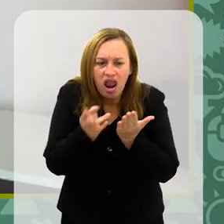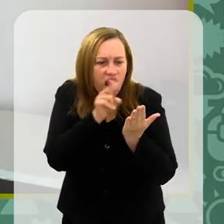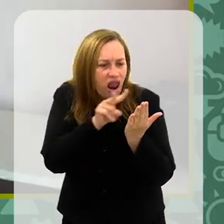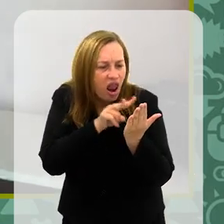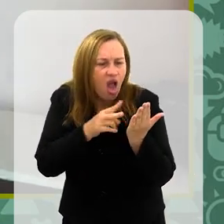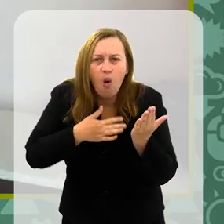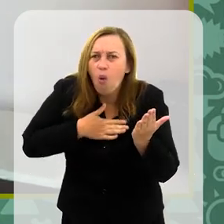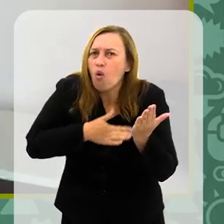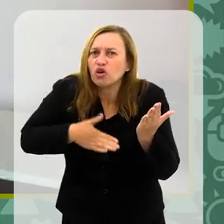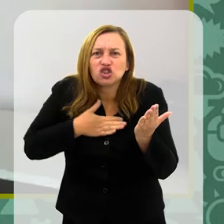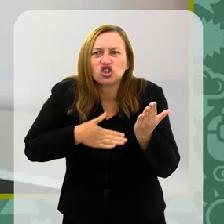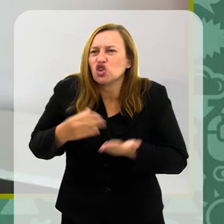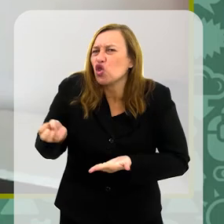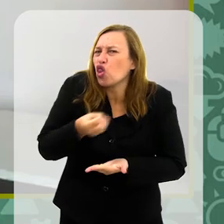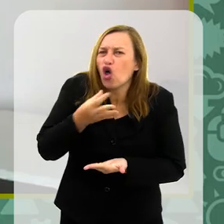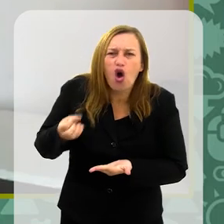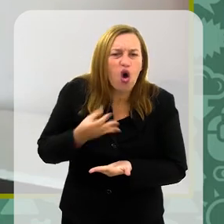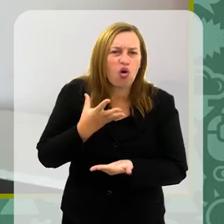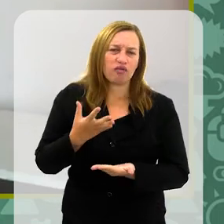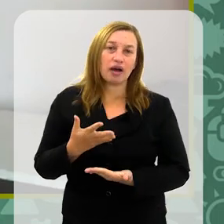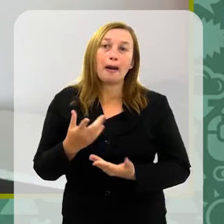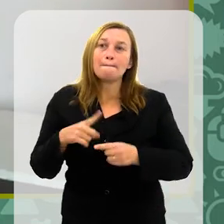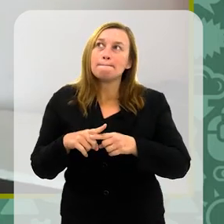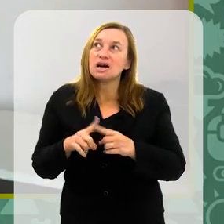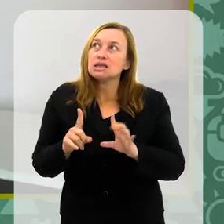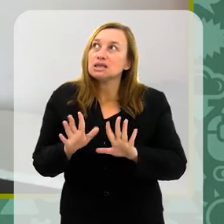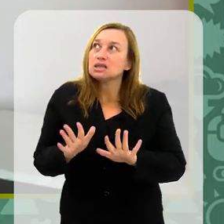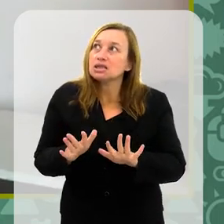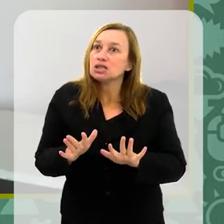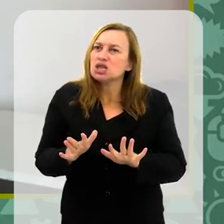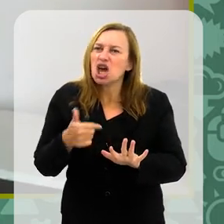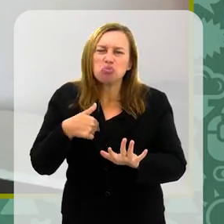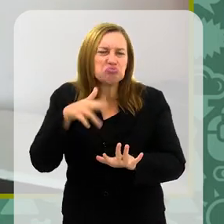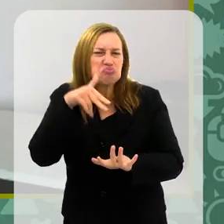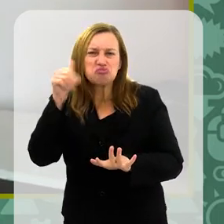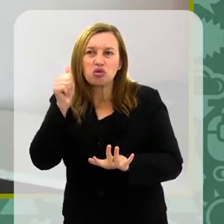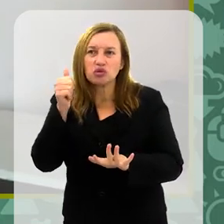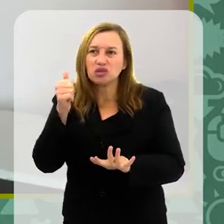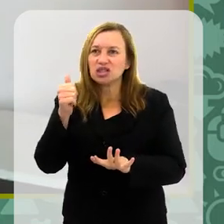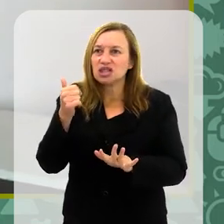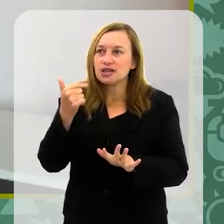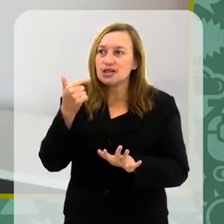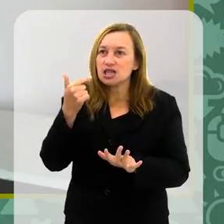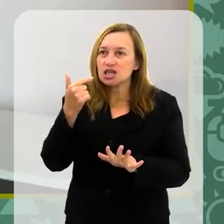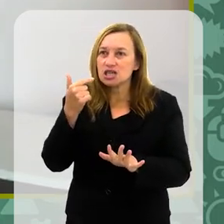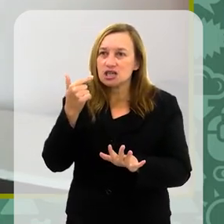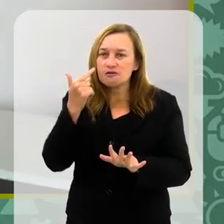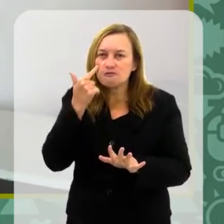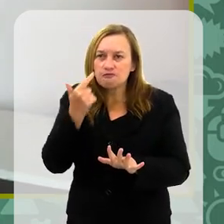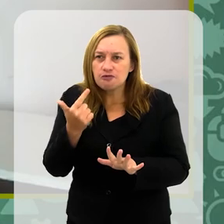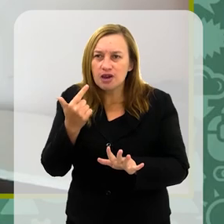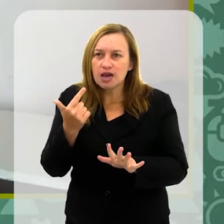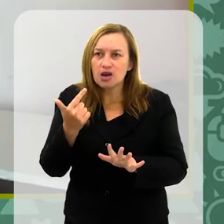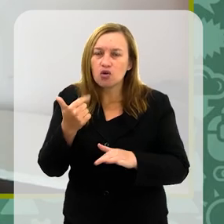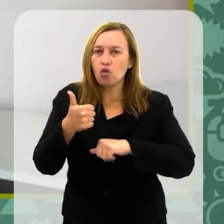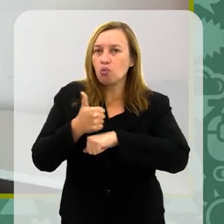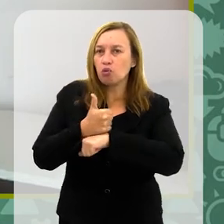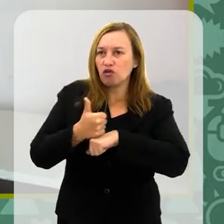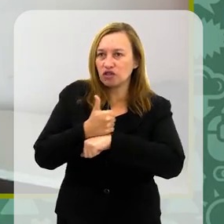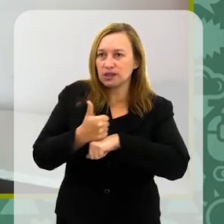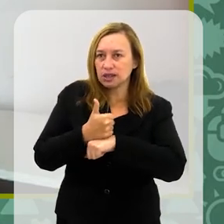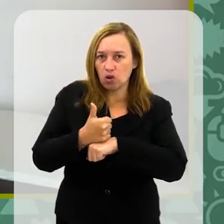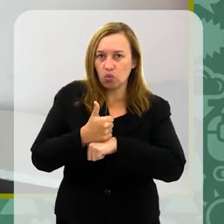desde muito nova. Só que eu nunca consegui ver a escrita como uma